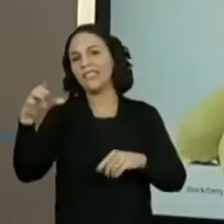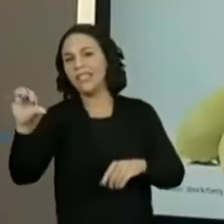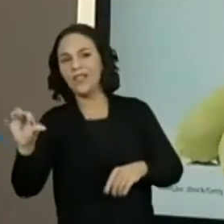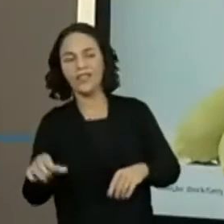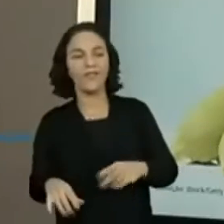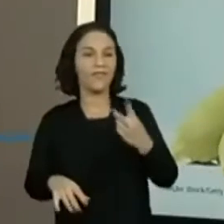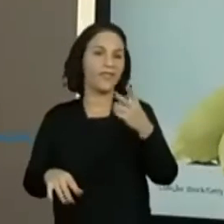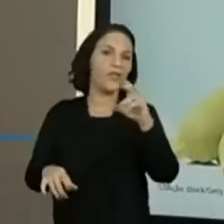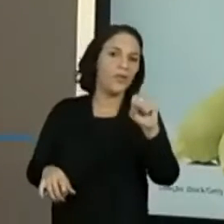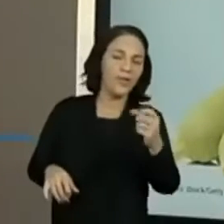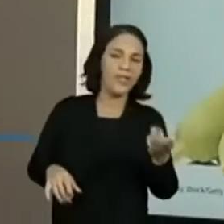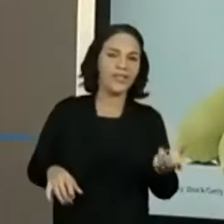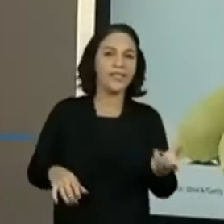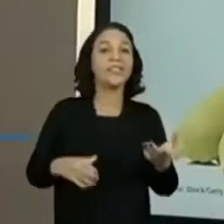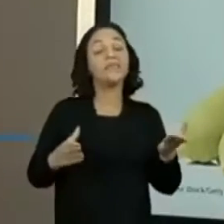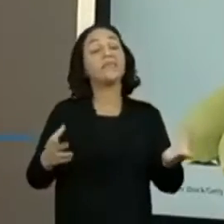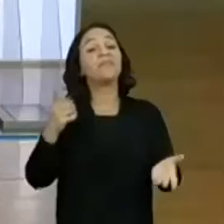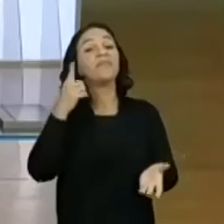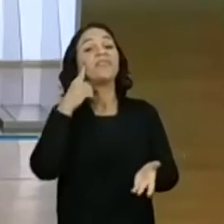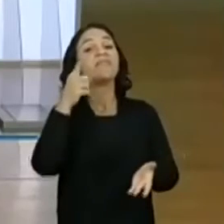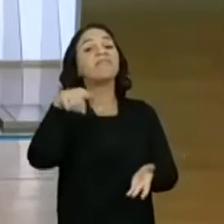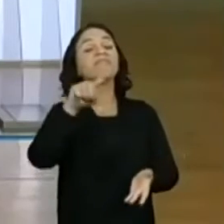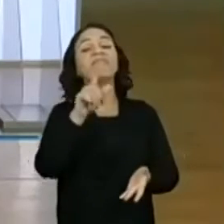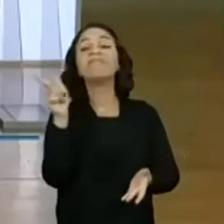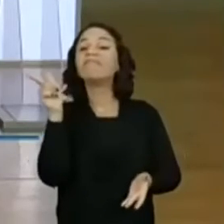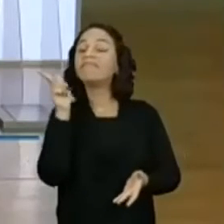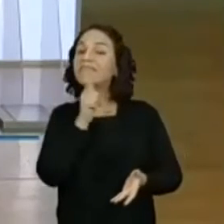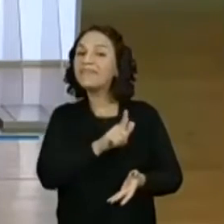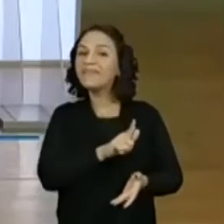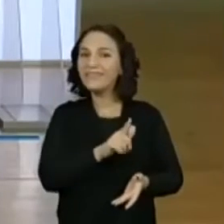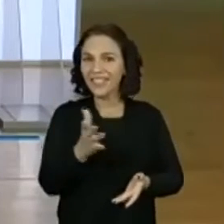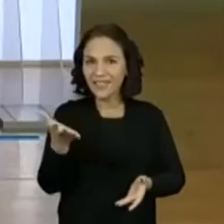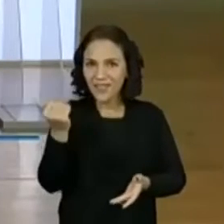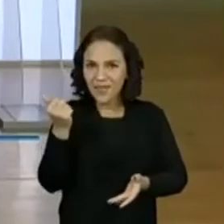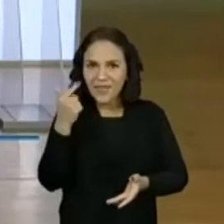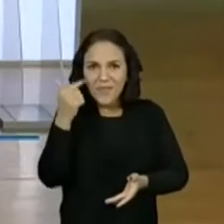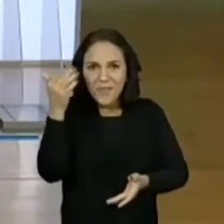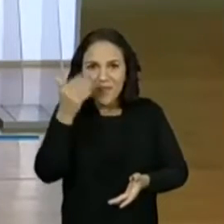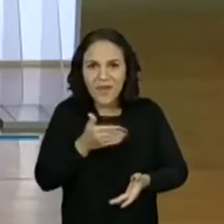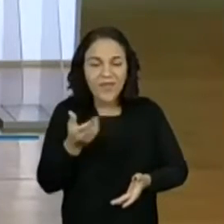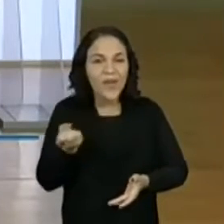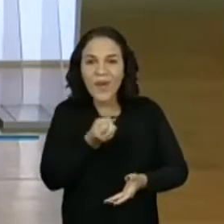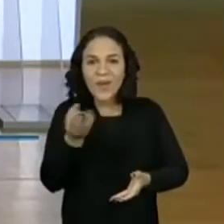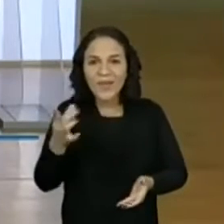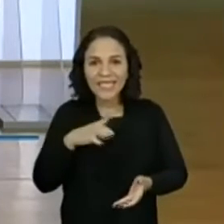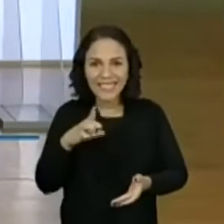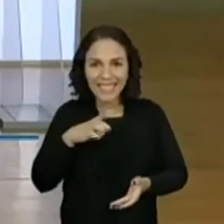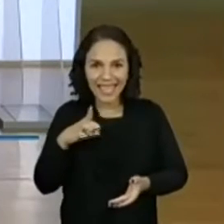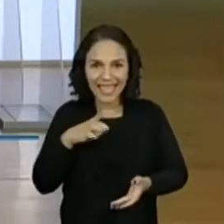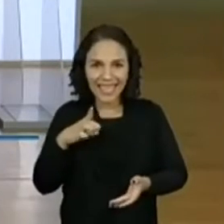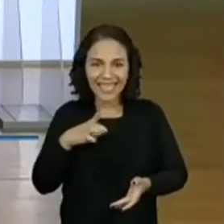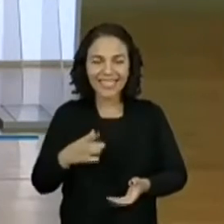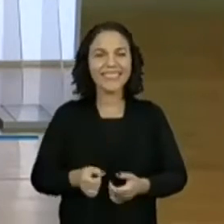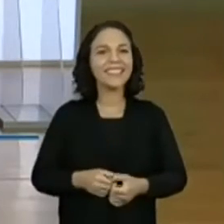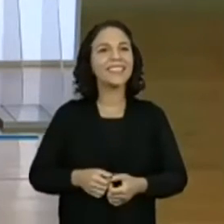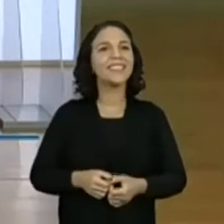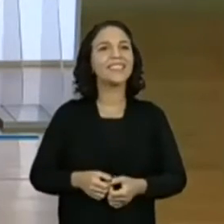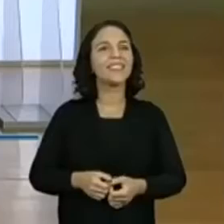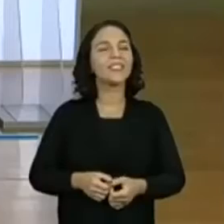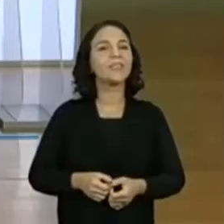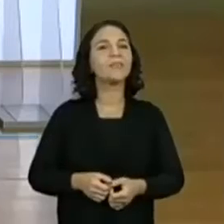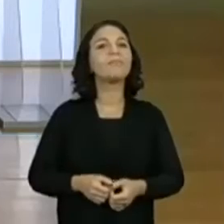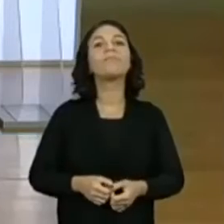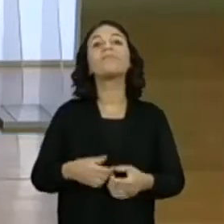28, será que alguém aí acertou? 15. Vamos comprovar, vamos conferir quantos tem, olha só aí. Nesse